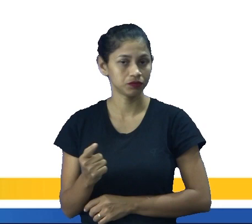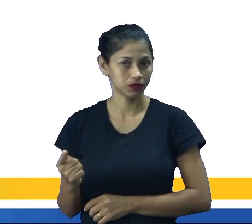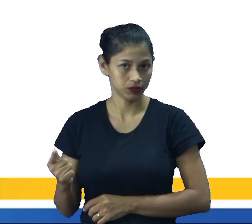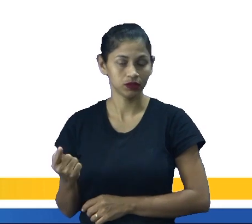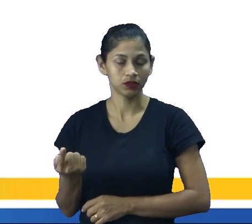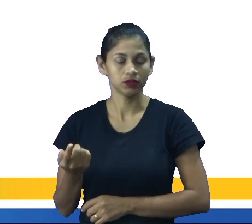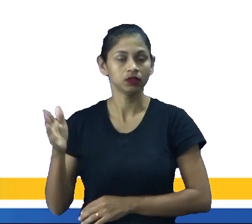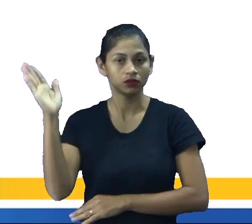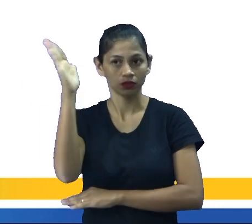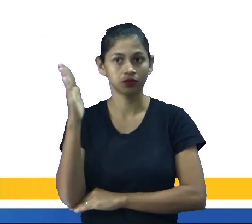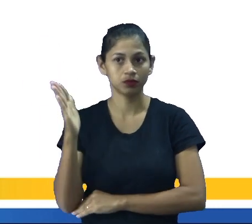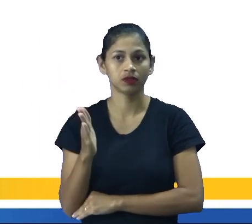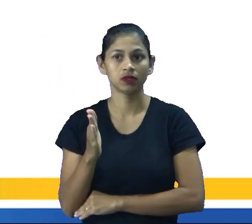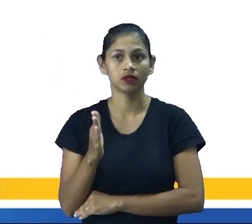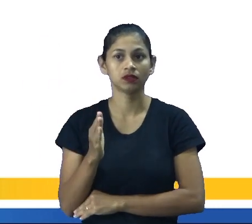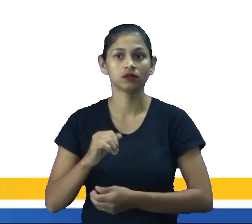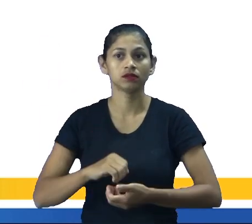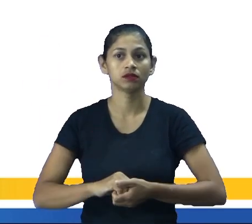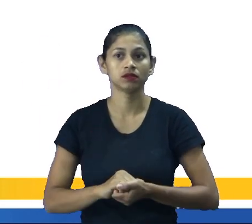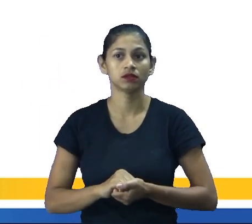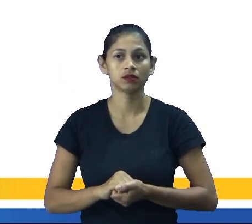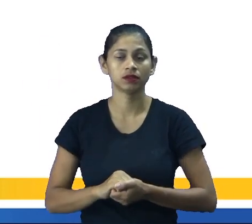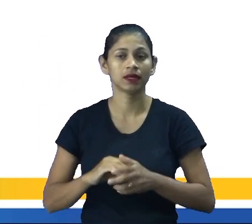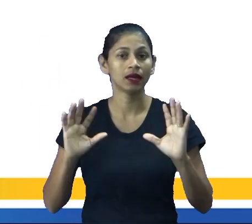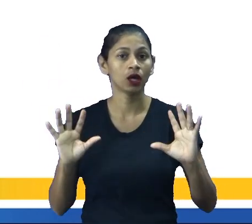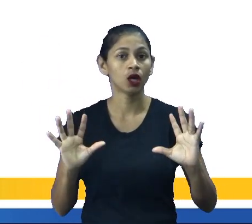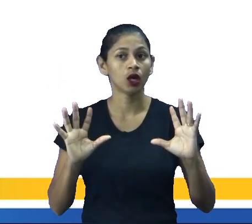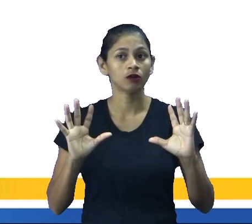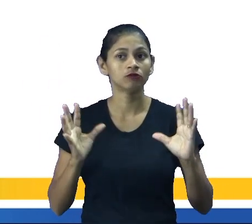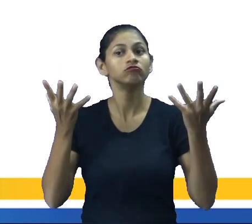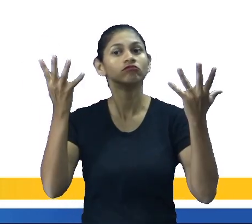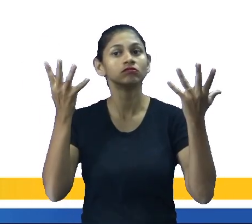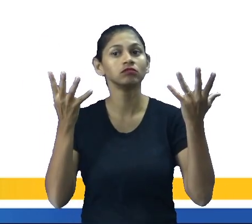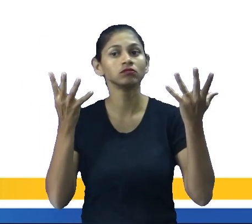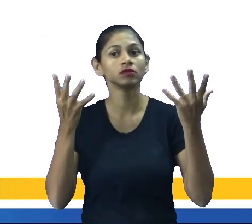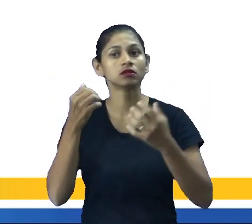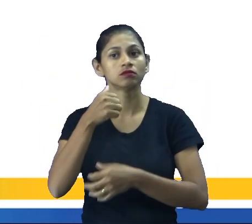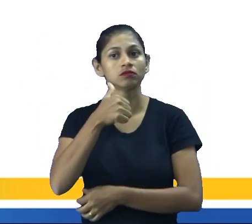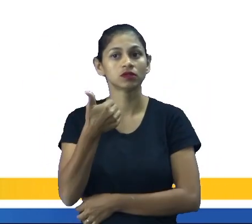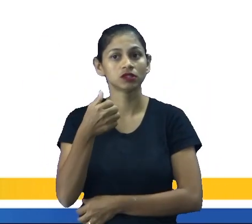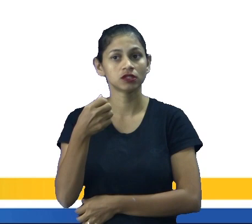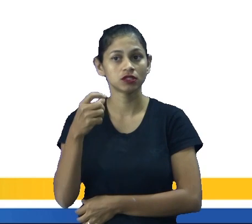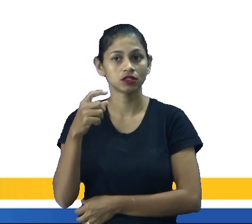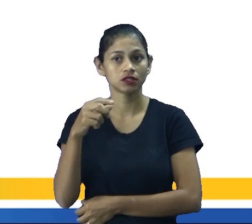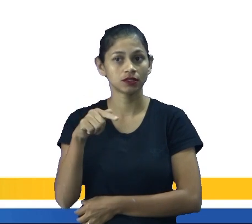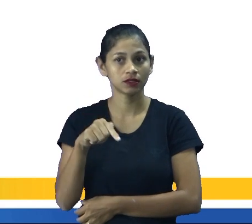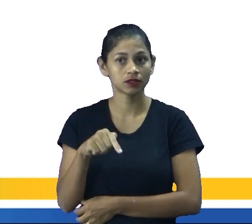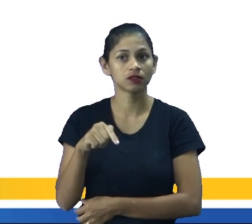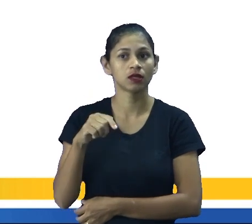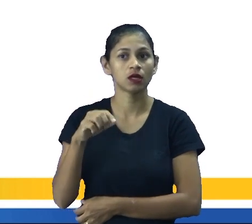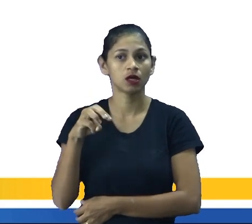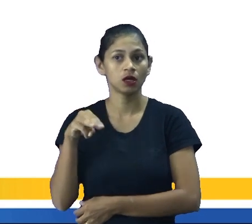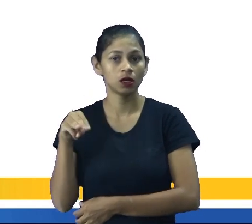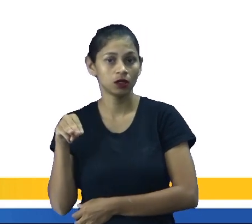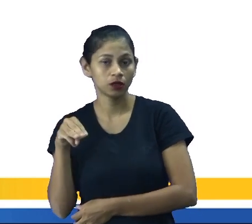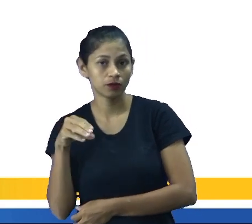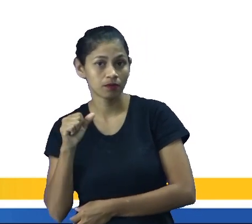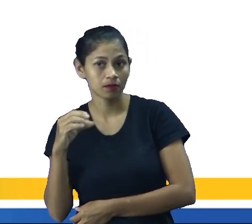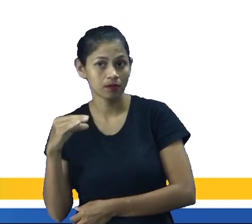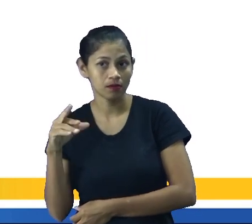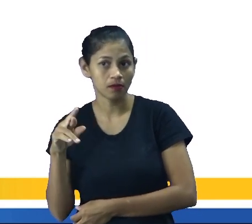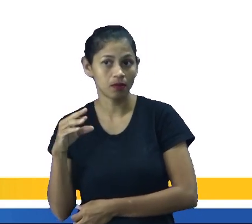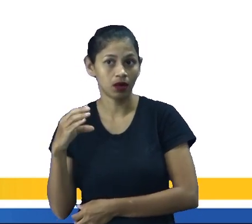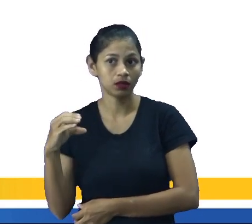o dia de São Patrício. É comemorado no dia 17 de março, em inglês, March 17.